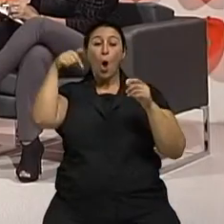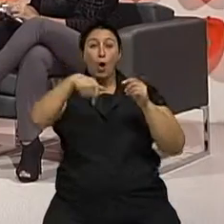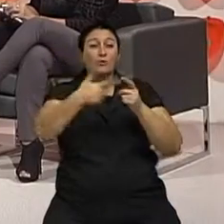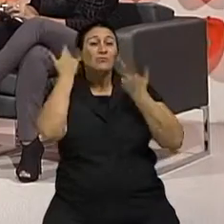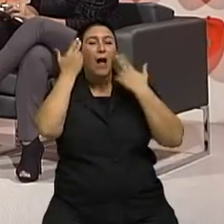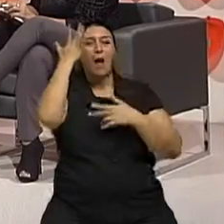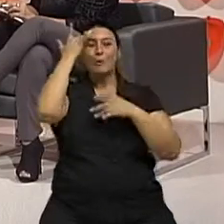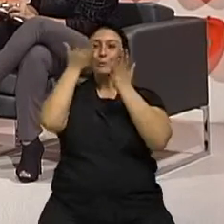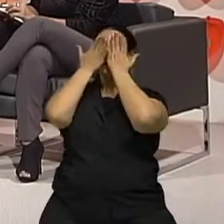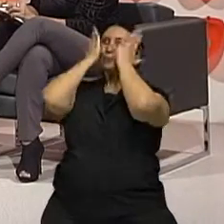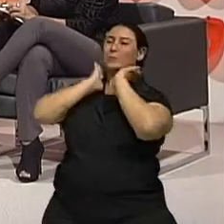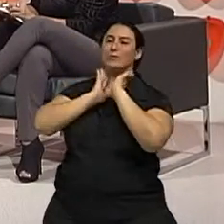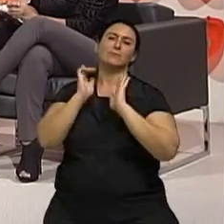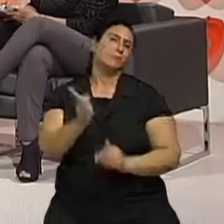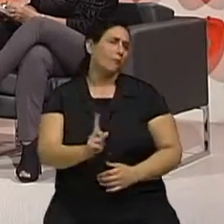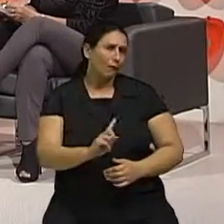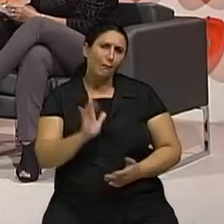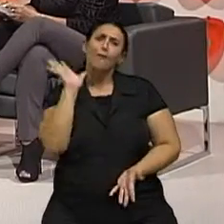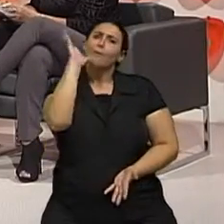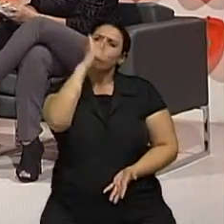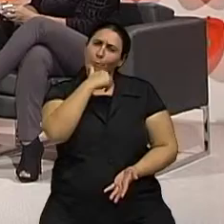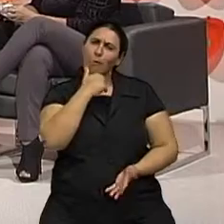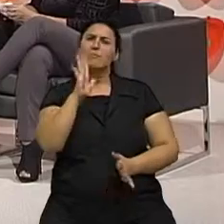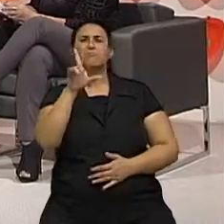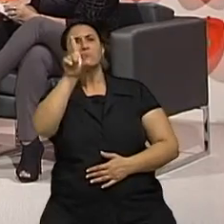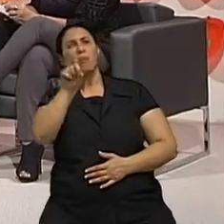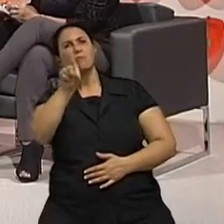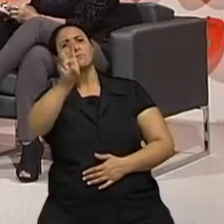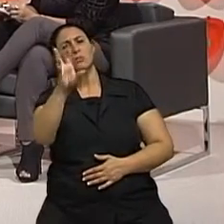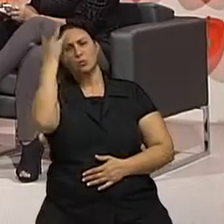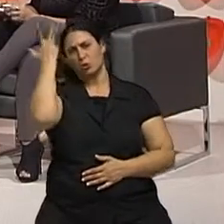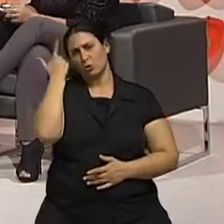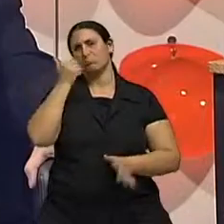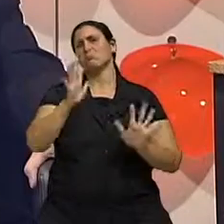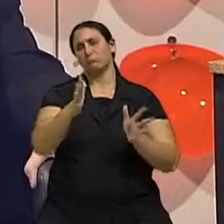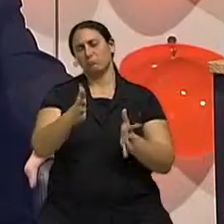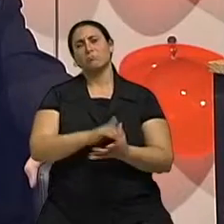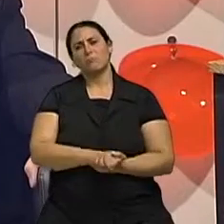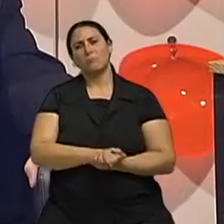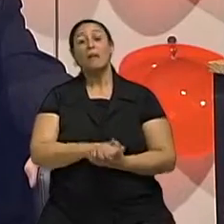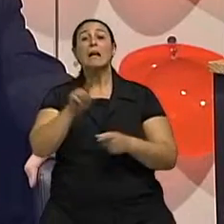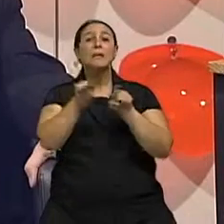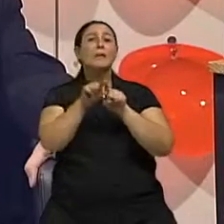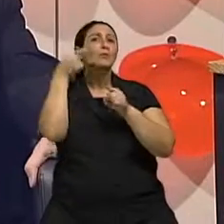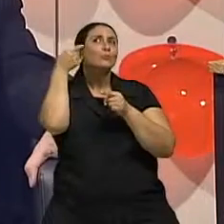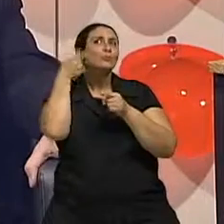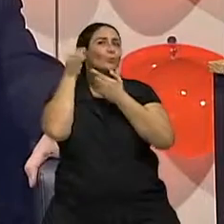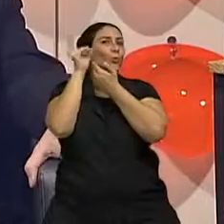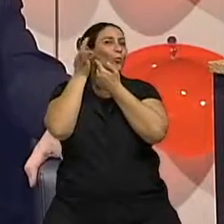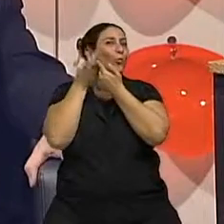cirurgia de face. Dez, quinze, vinte dias é um tempo bom. E a cicatriz também depende muito